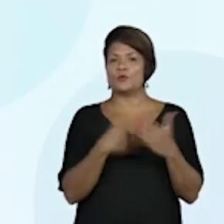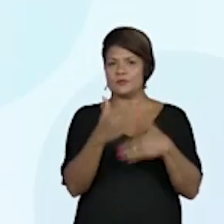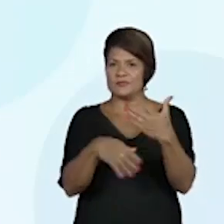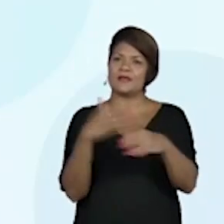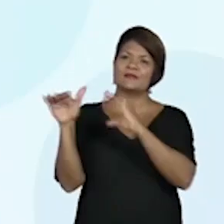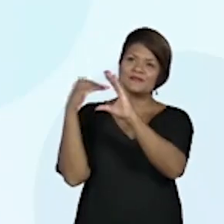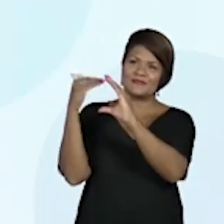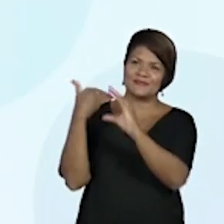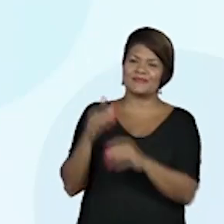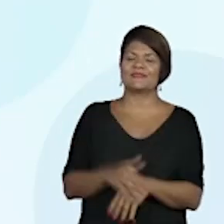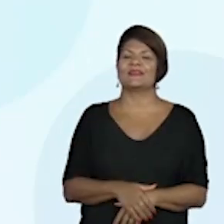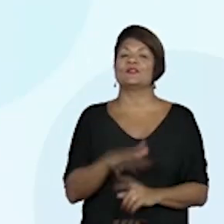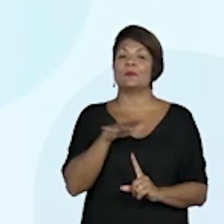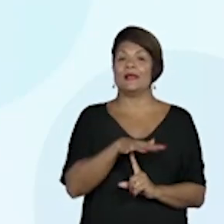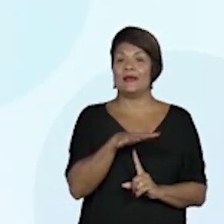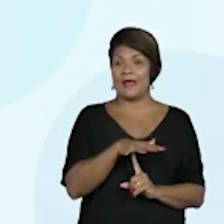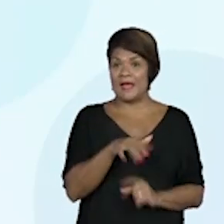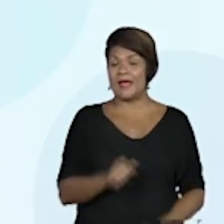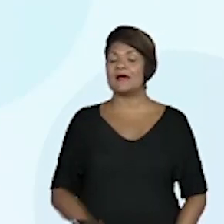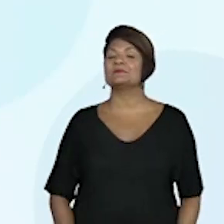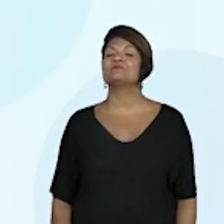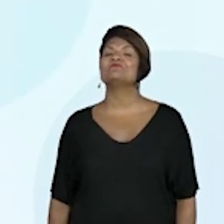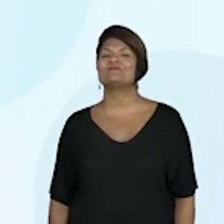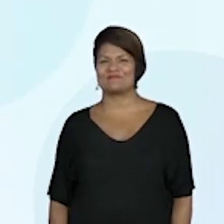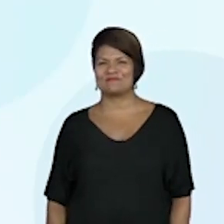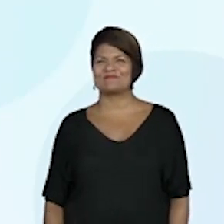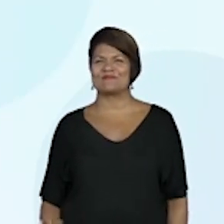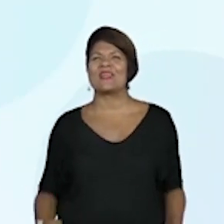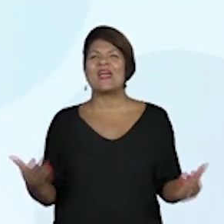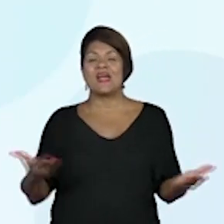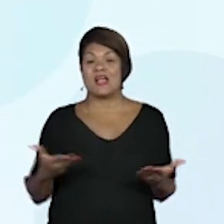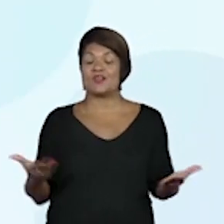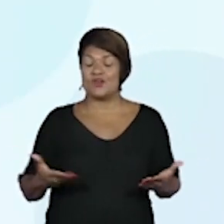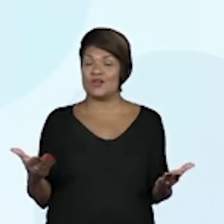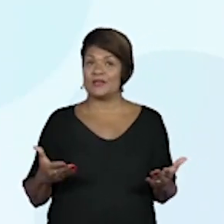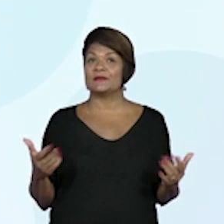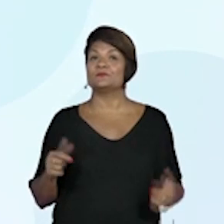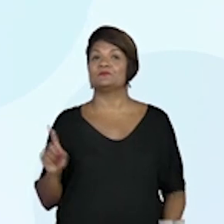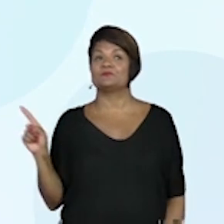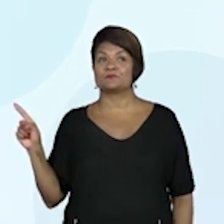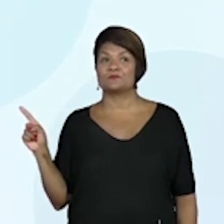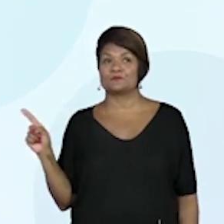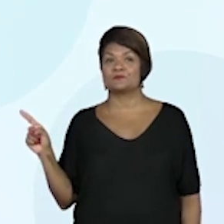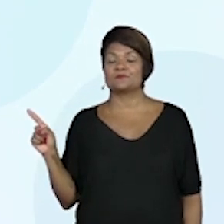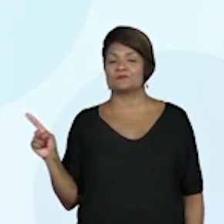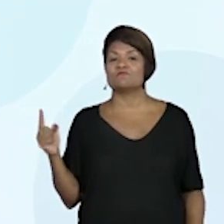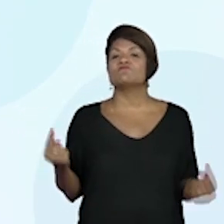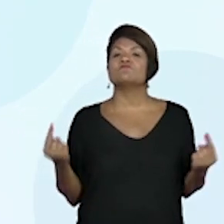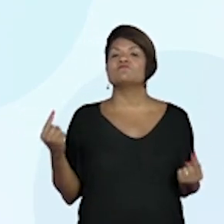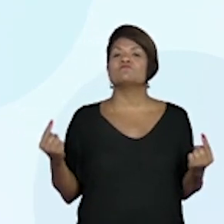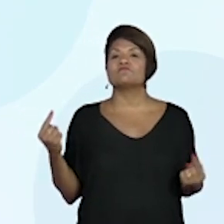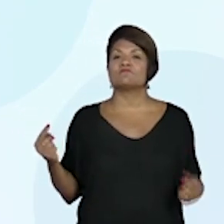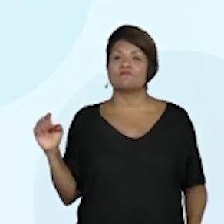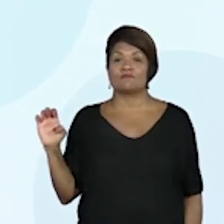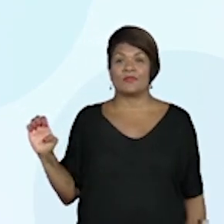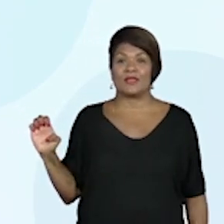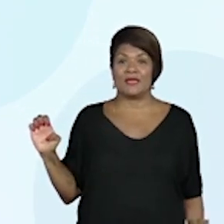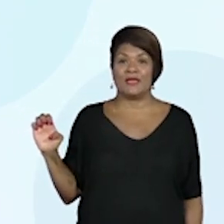Paraná. Mas agora vamos falar sobre emigração e imigração.